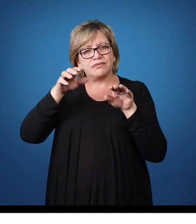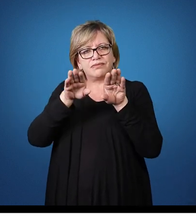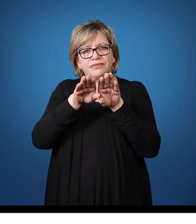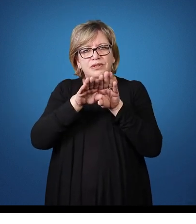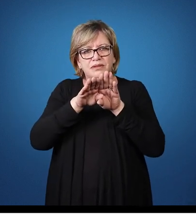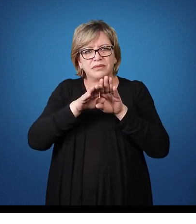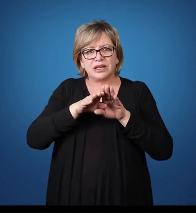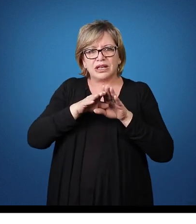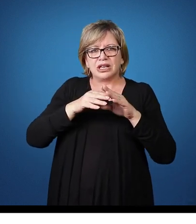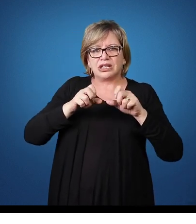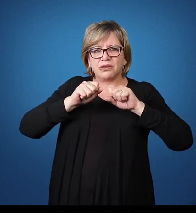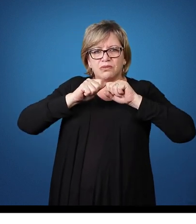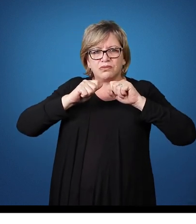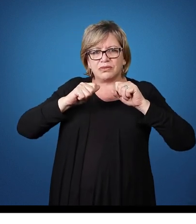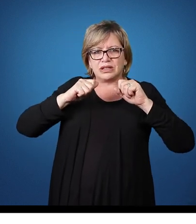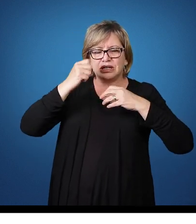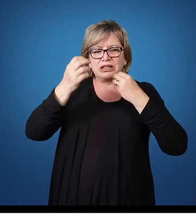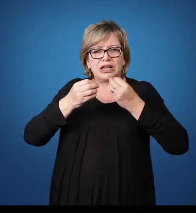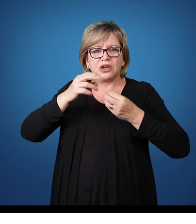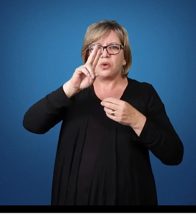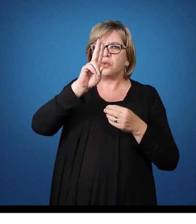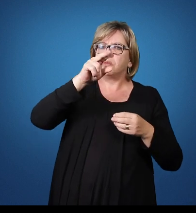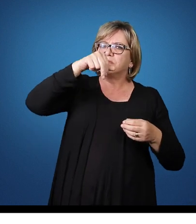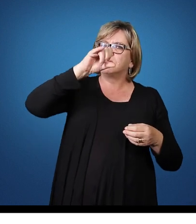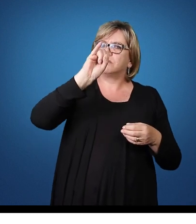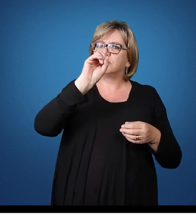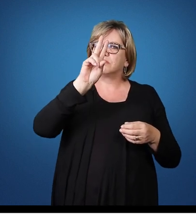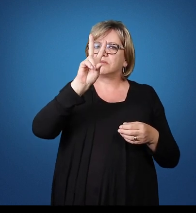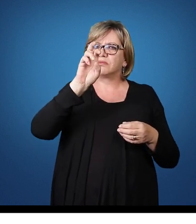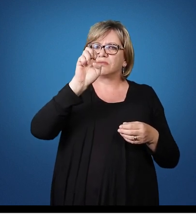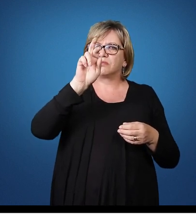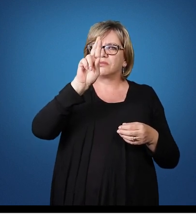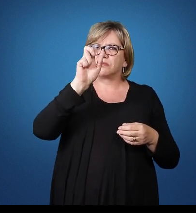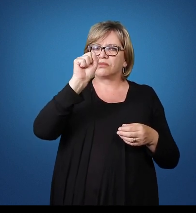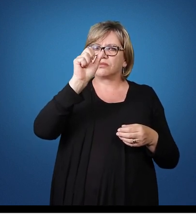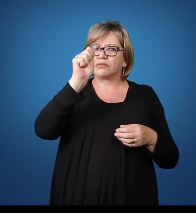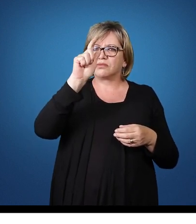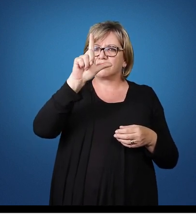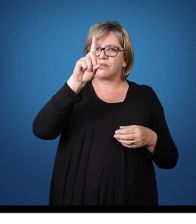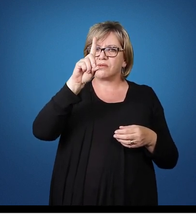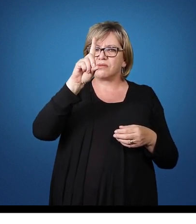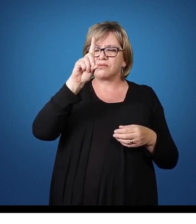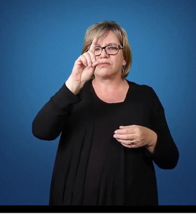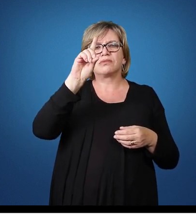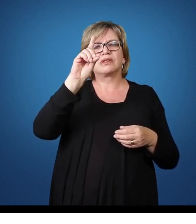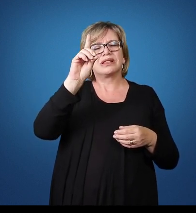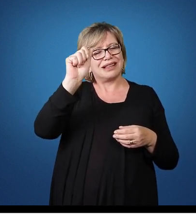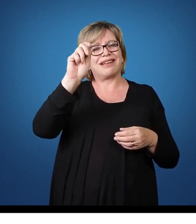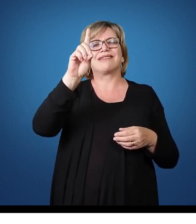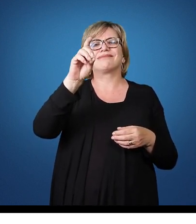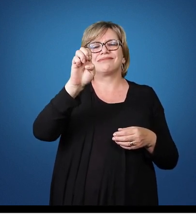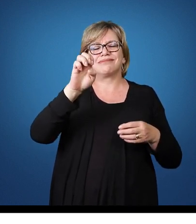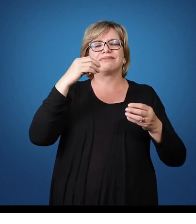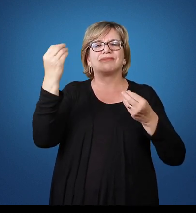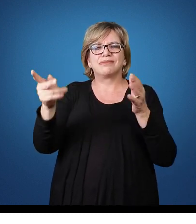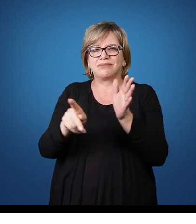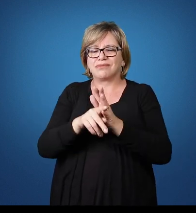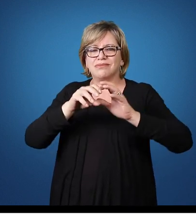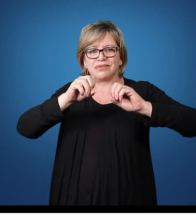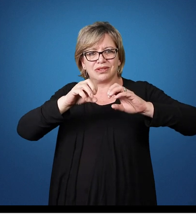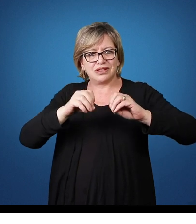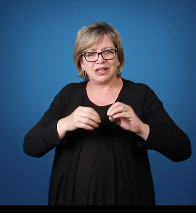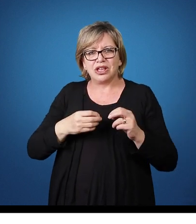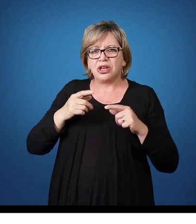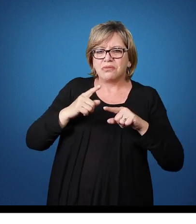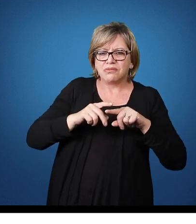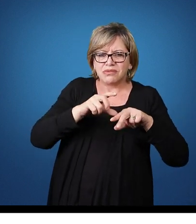A universalidade do ensino Que tem contribuído para que as salas de aulas Se tornem espaços cada vez mais heterogêneos Uma